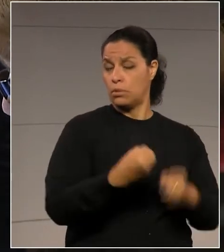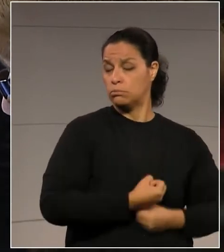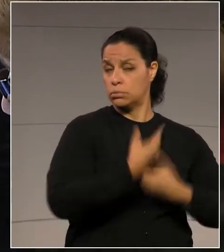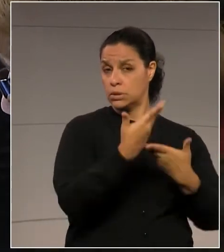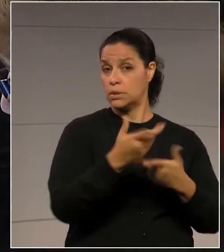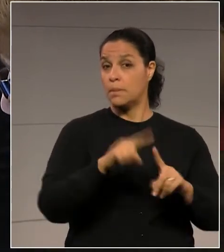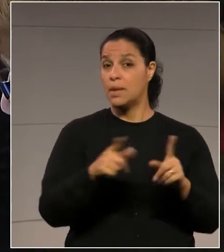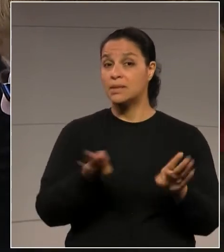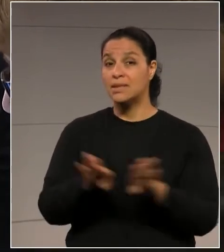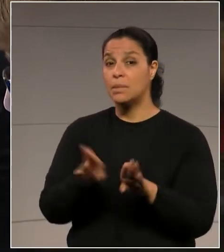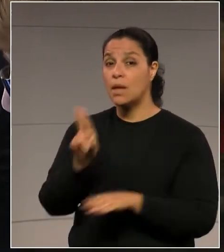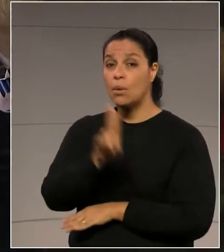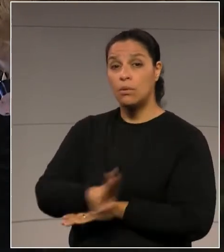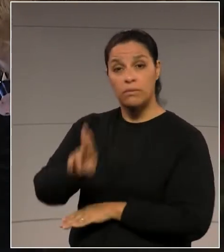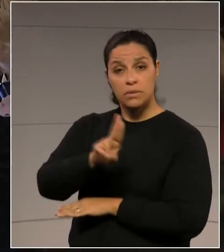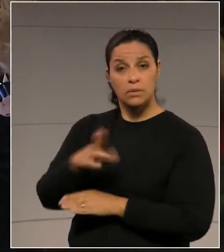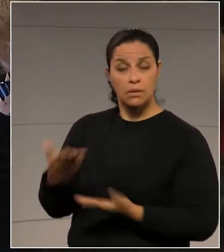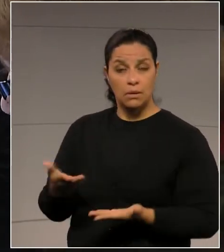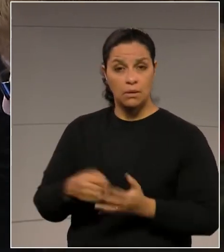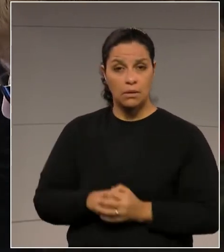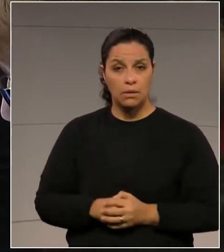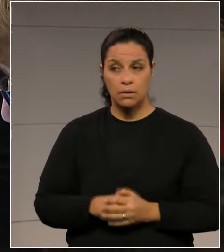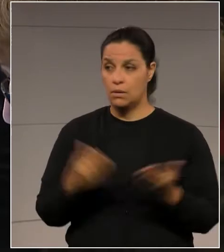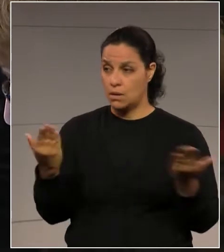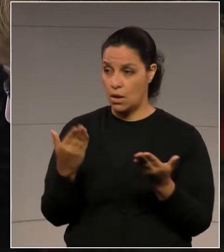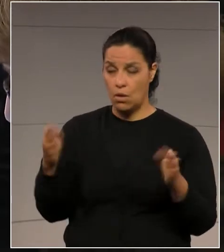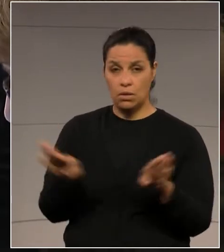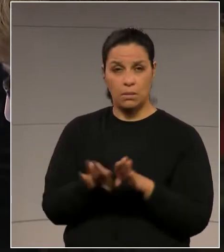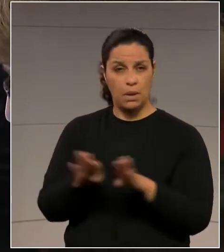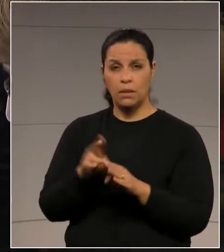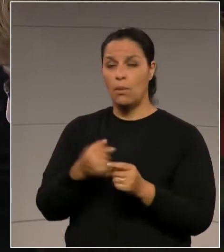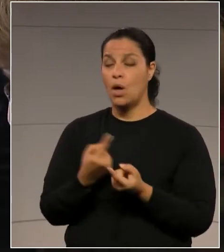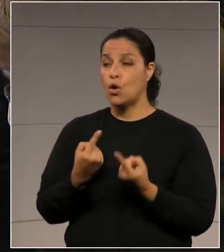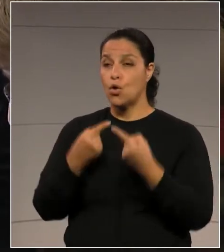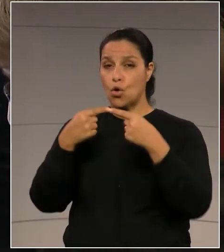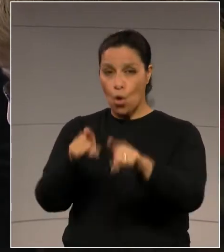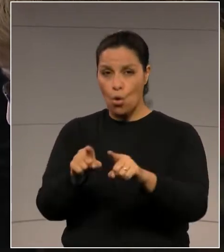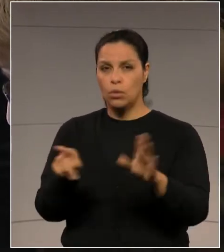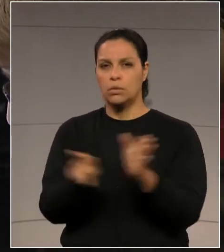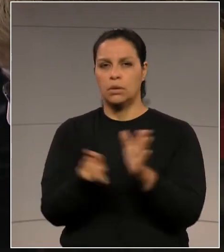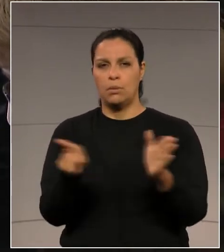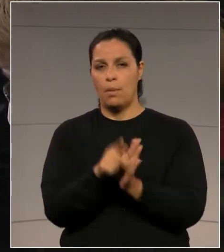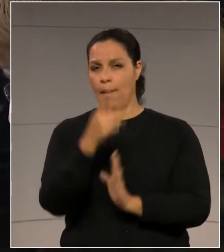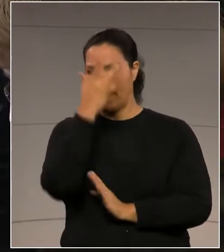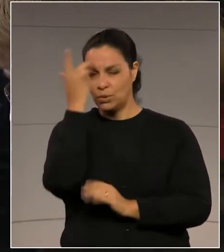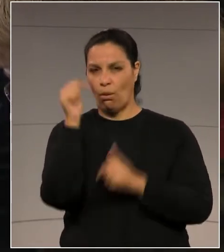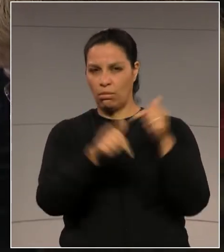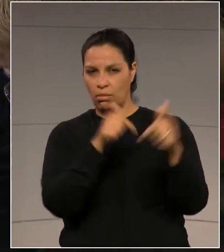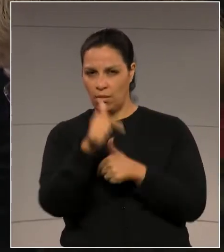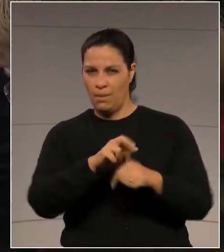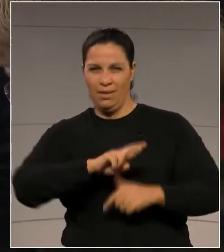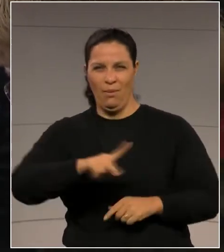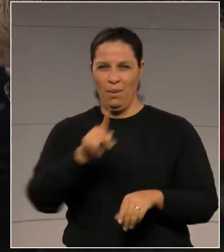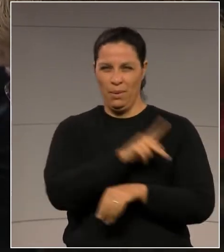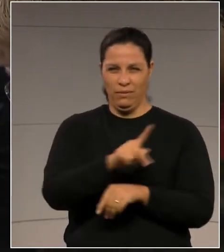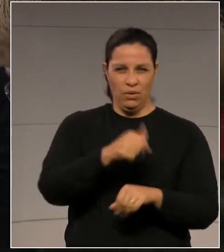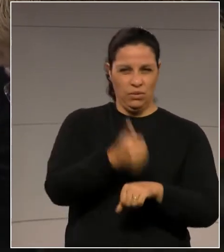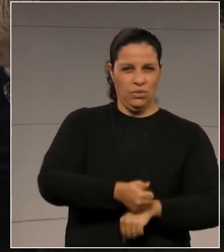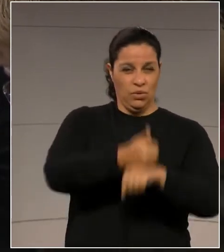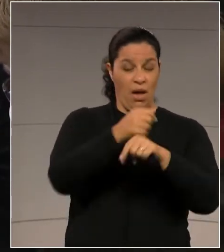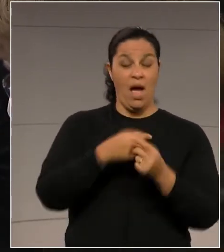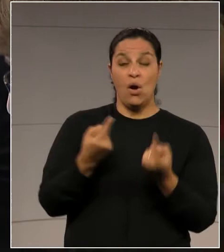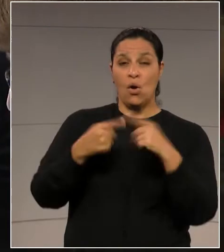Mas há uma universidade. O que está se fazendo não é um ataque ao funcionário, A, B ou C, o professor, o diretor.